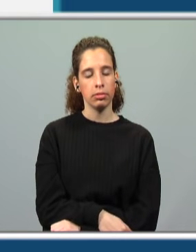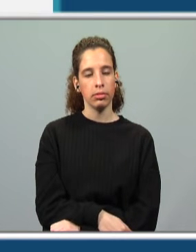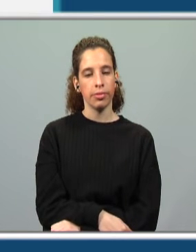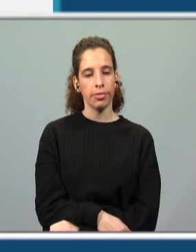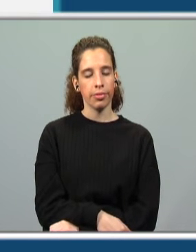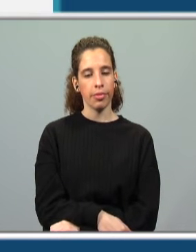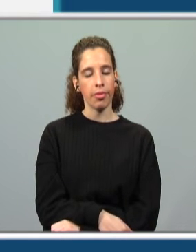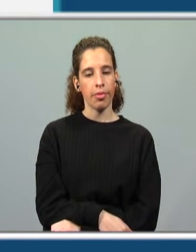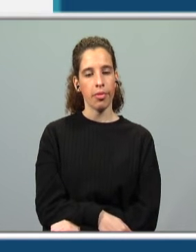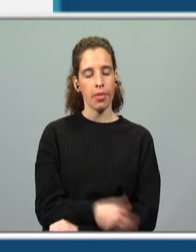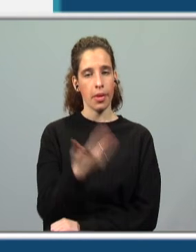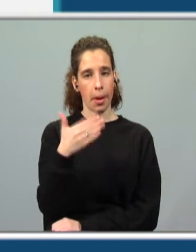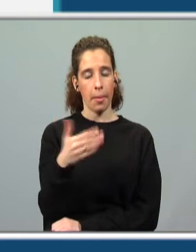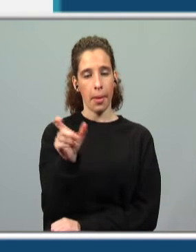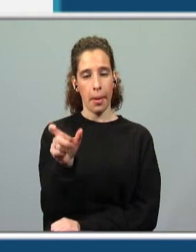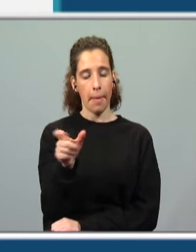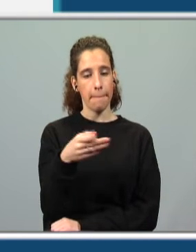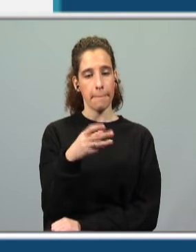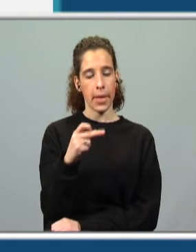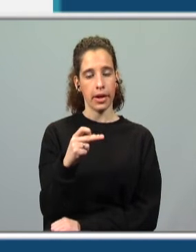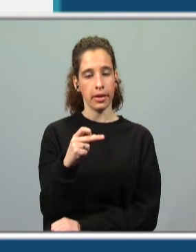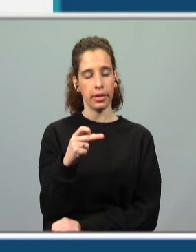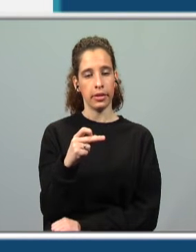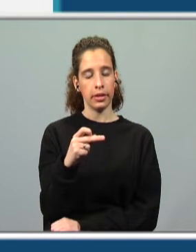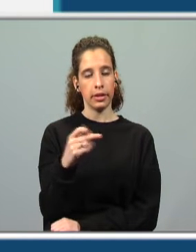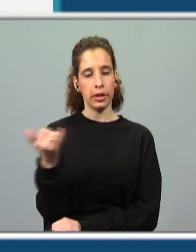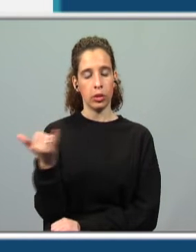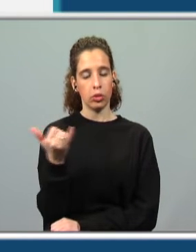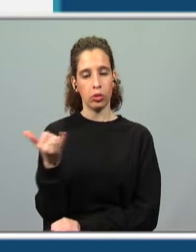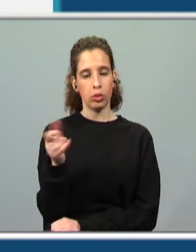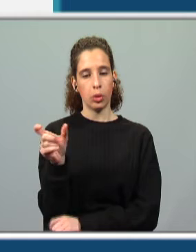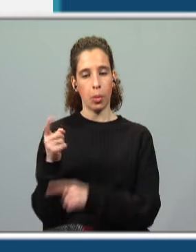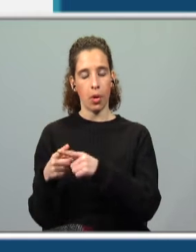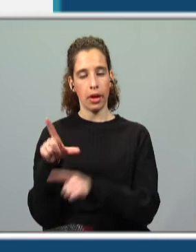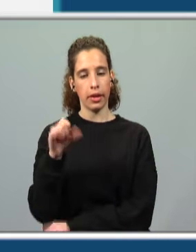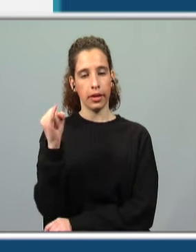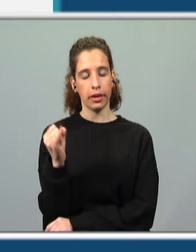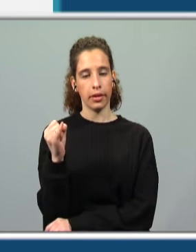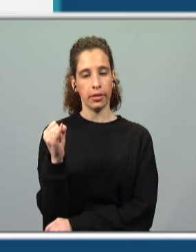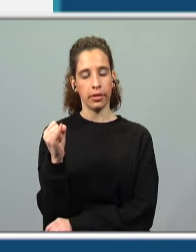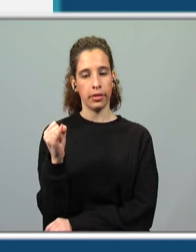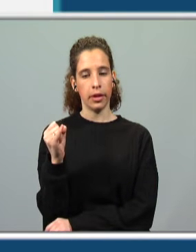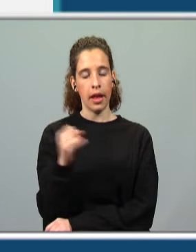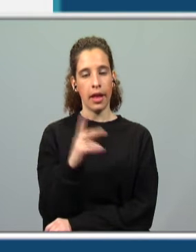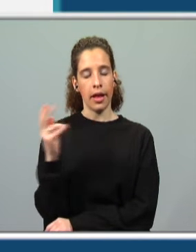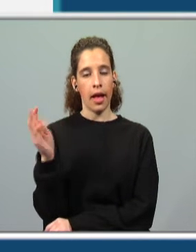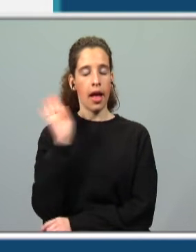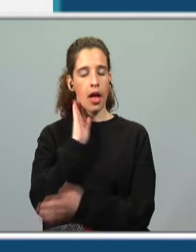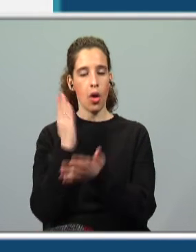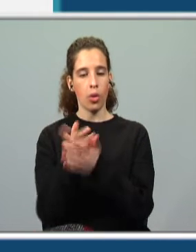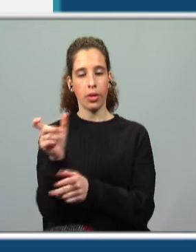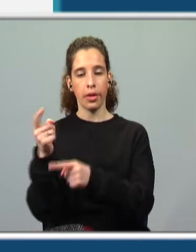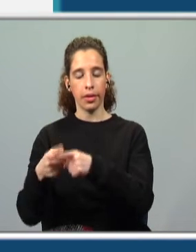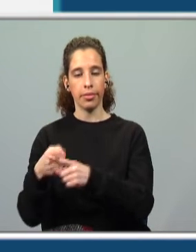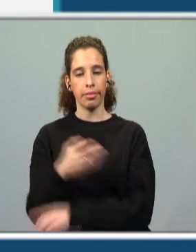Temos, então, aqui a primeira sílaba P, a segunda sílaba Li e a última